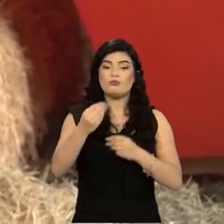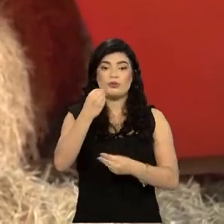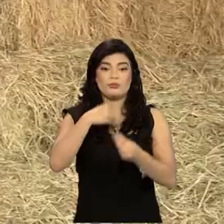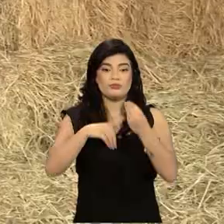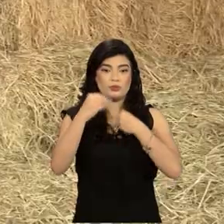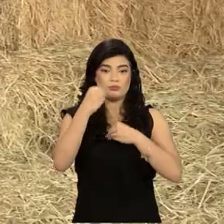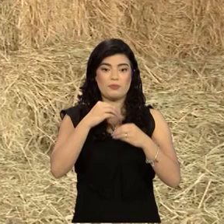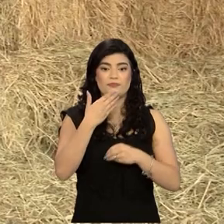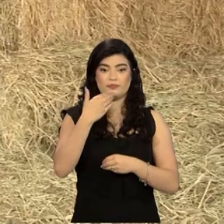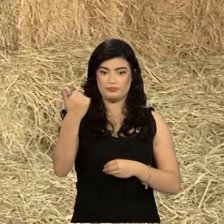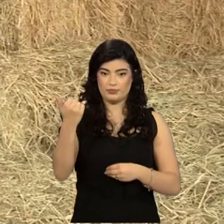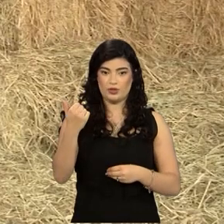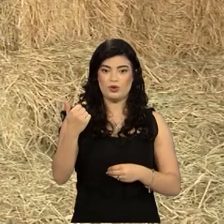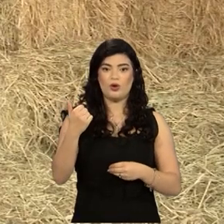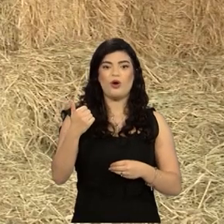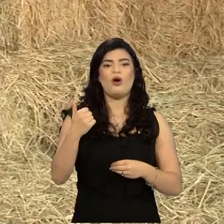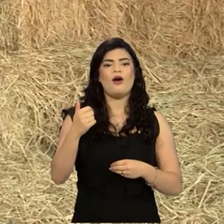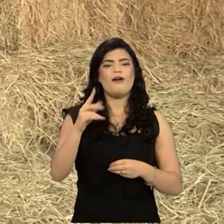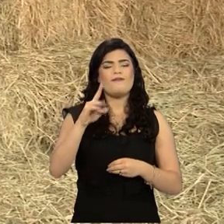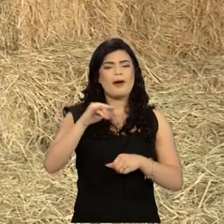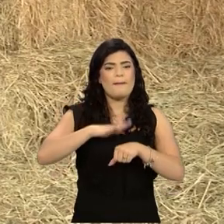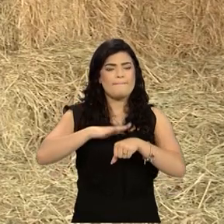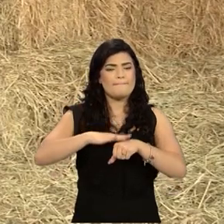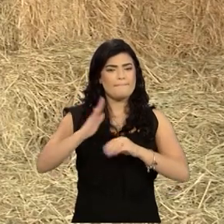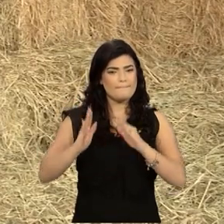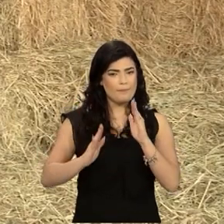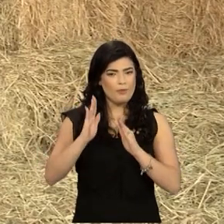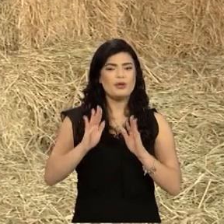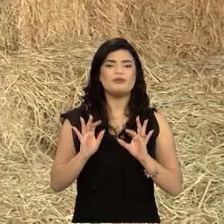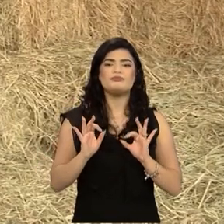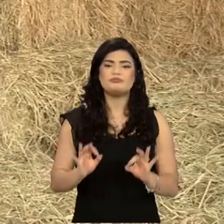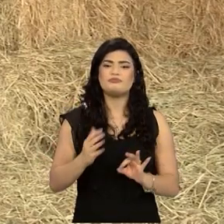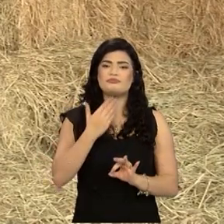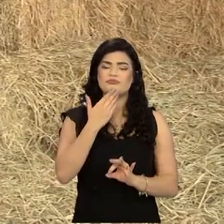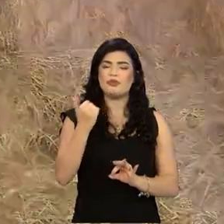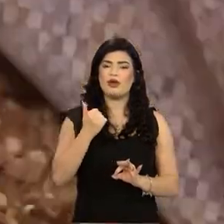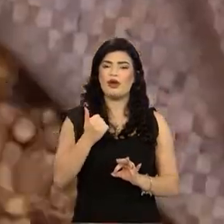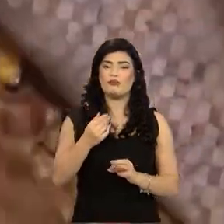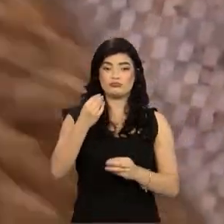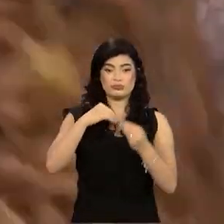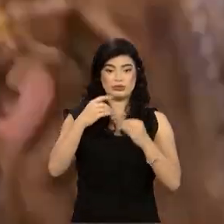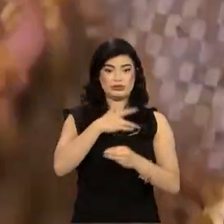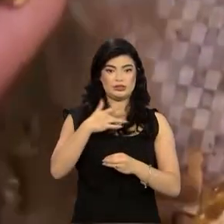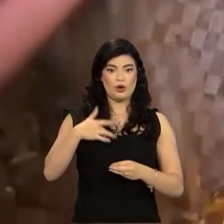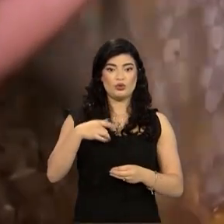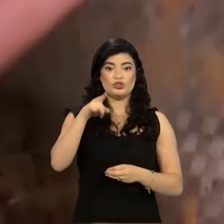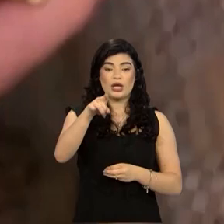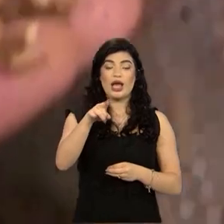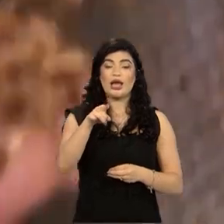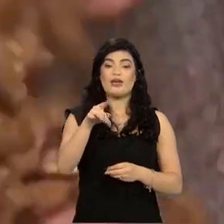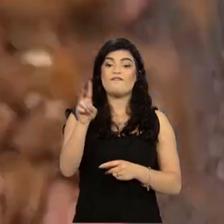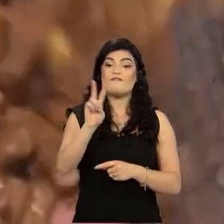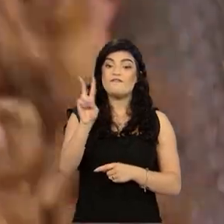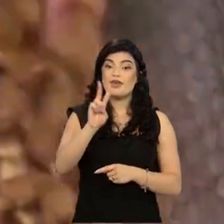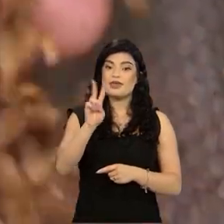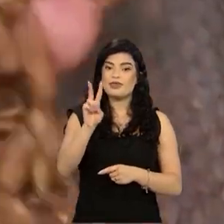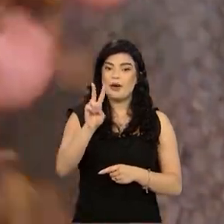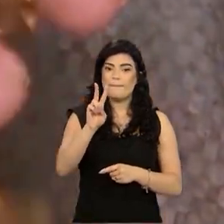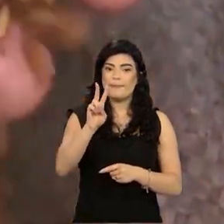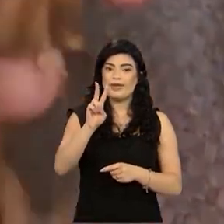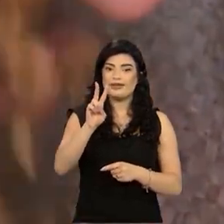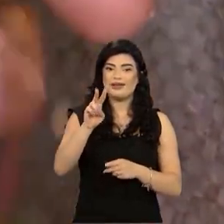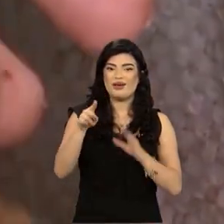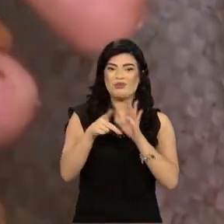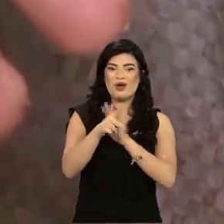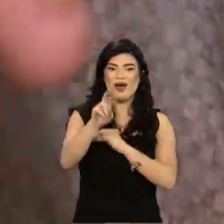que ela cresce. Quando vai chegando nesse momento, seria ideal a gente pensar numa suplementação. A suplementação com minerais, ela deve ser feita o ano